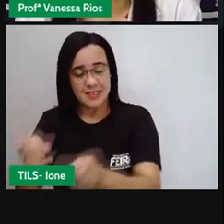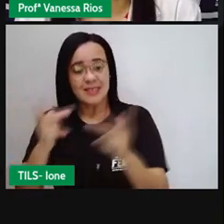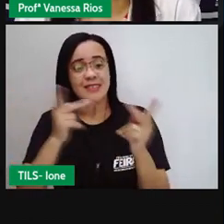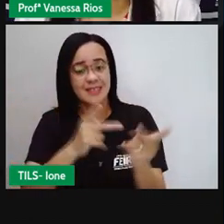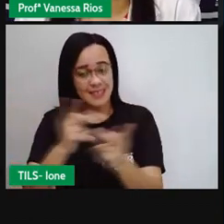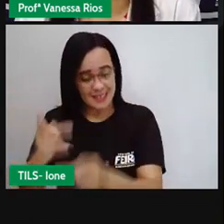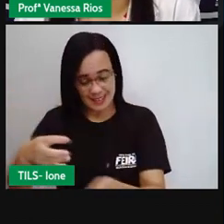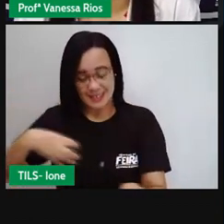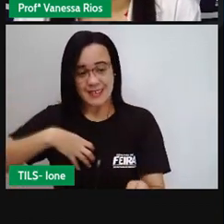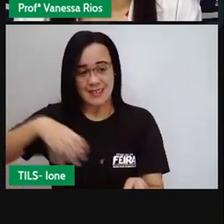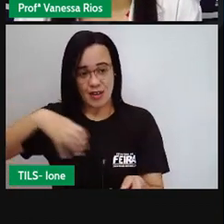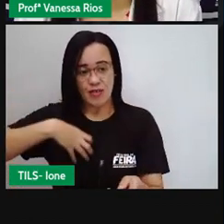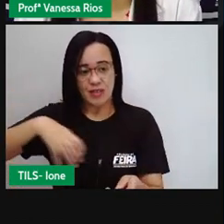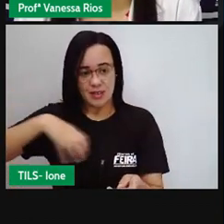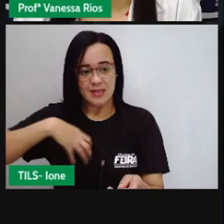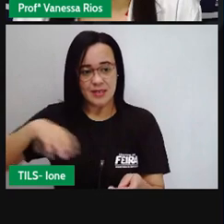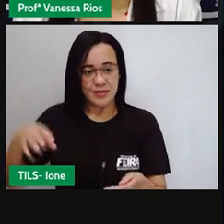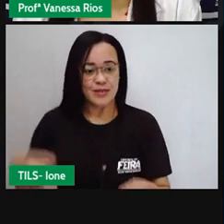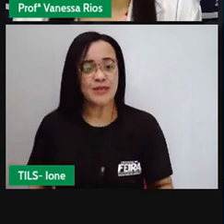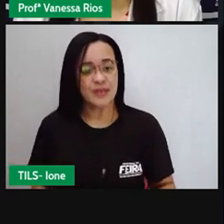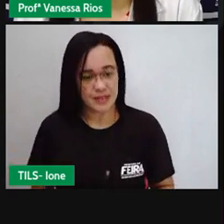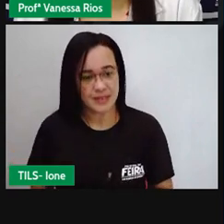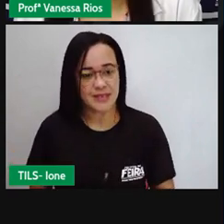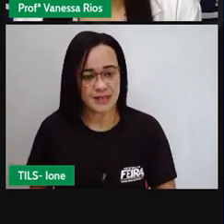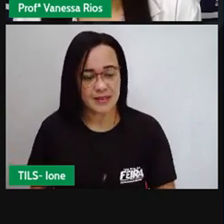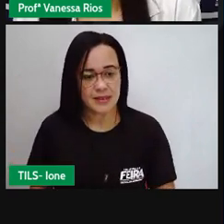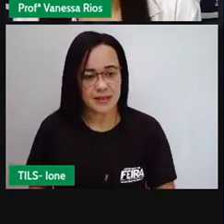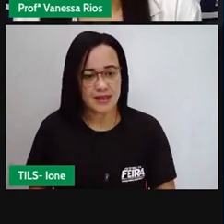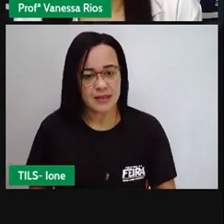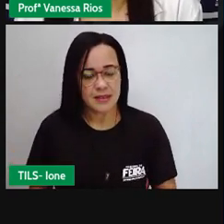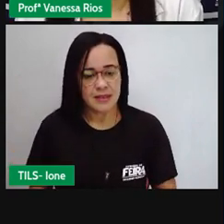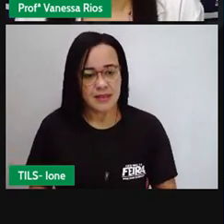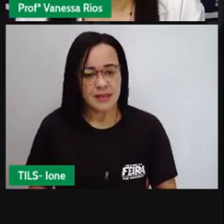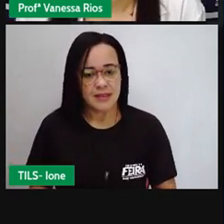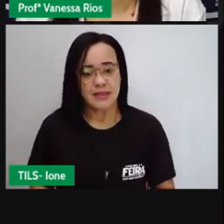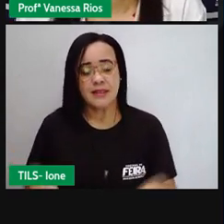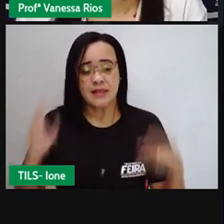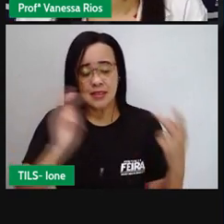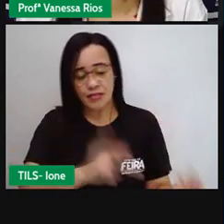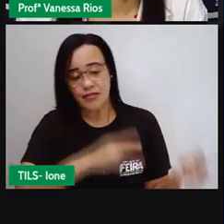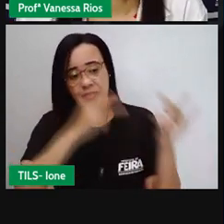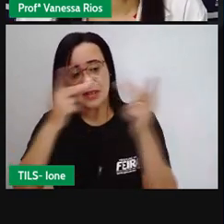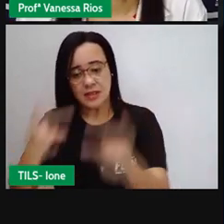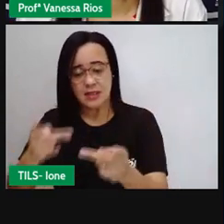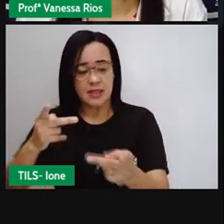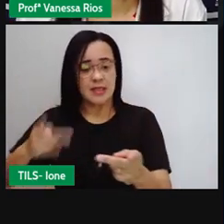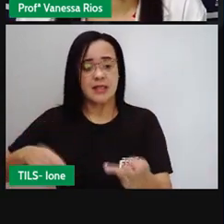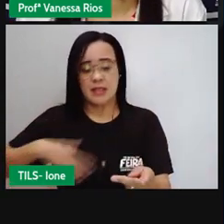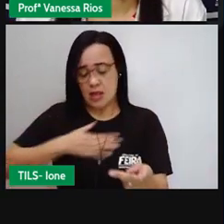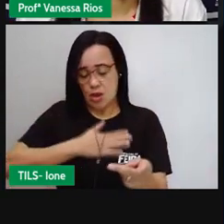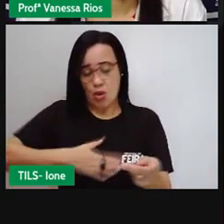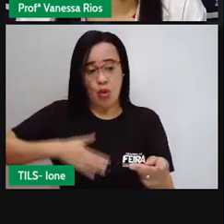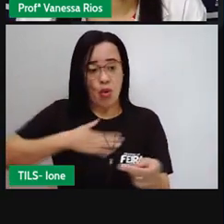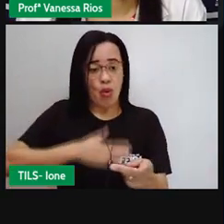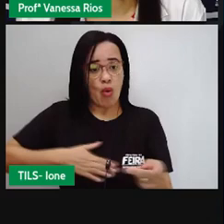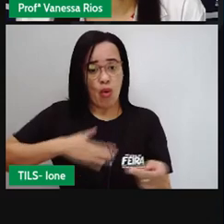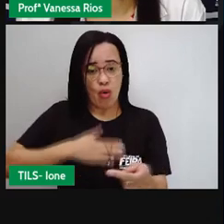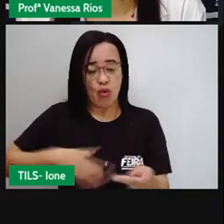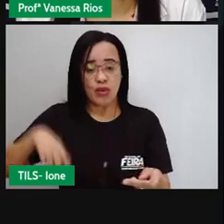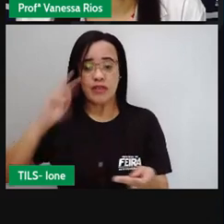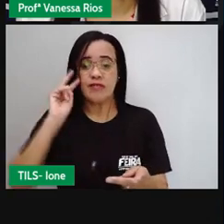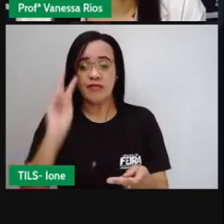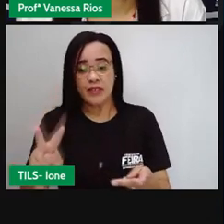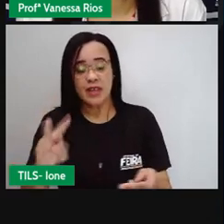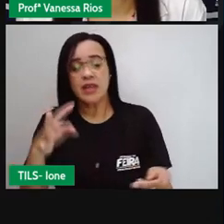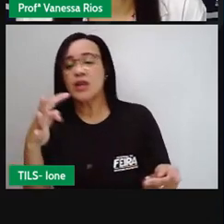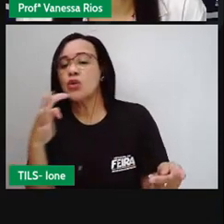Pontos em que as pessoas fazem visitas, né? As pessoas que estão na cidade para observar